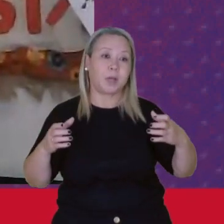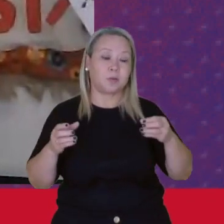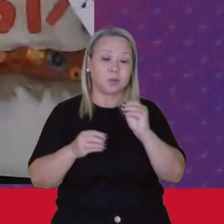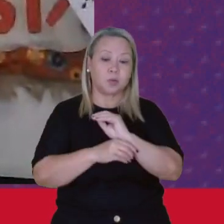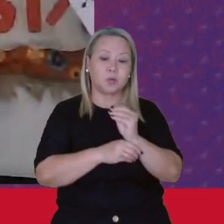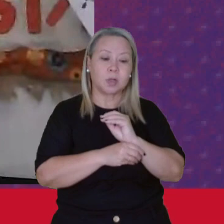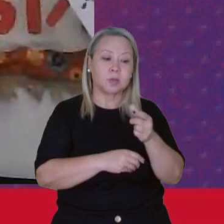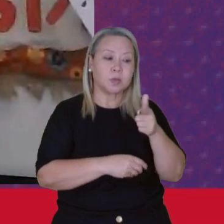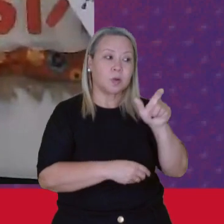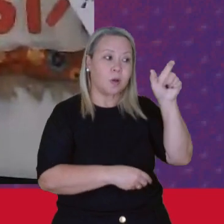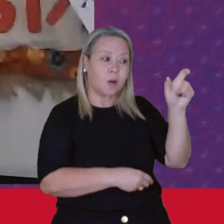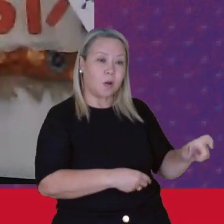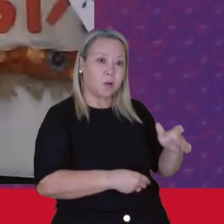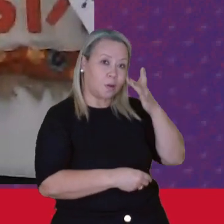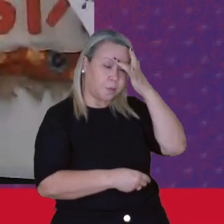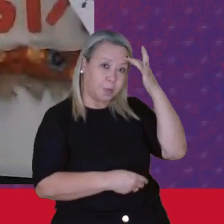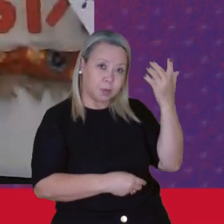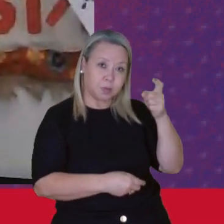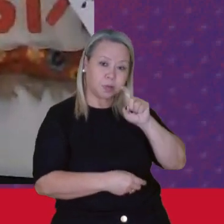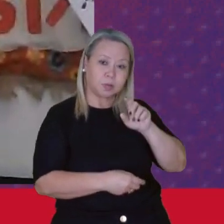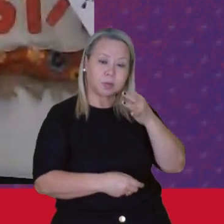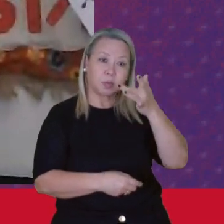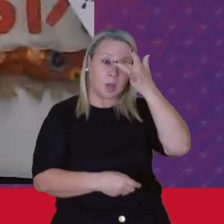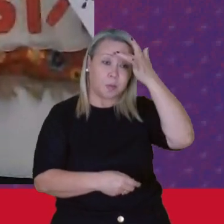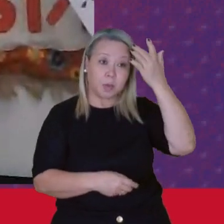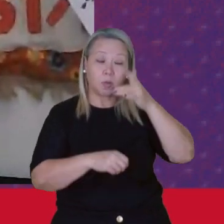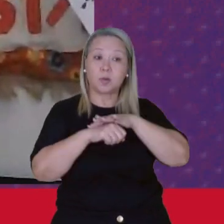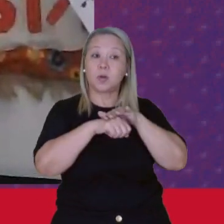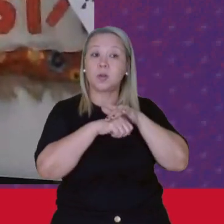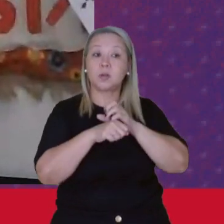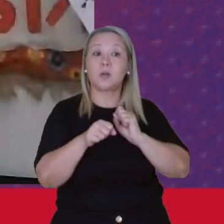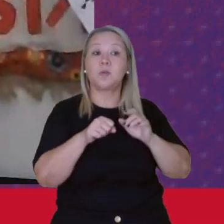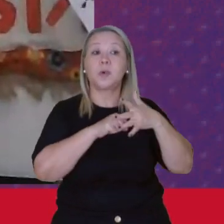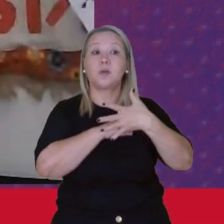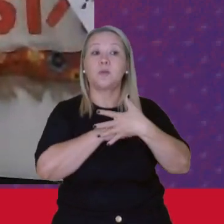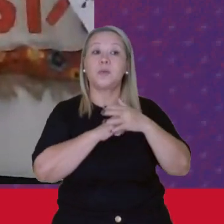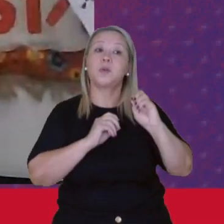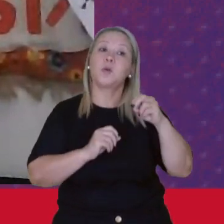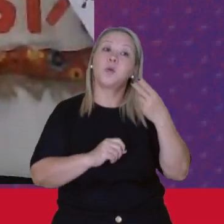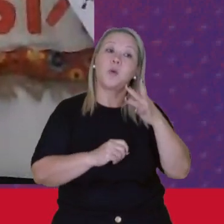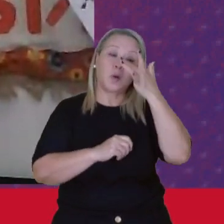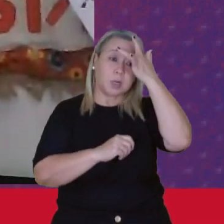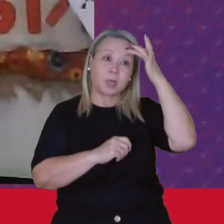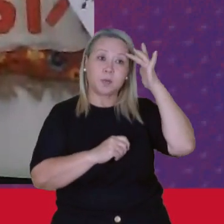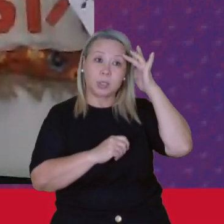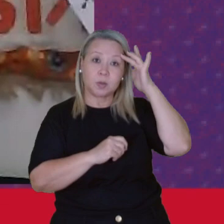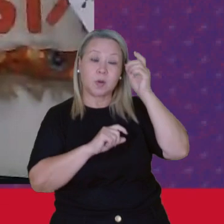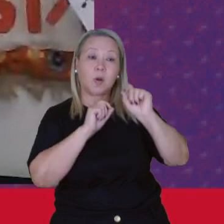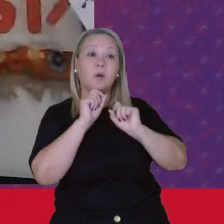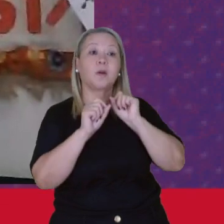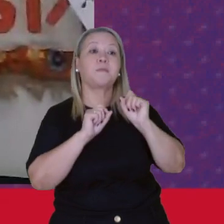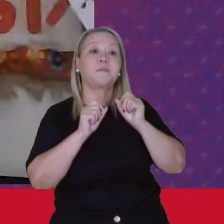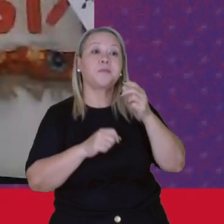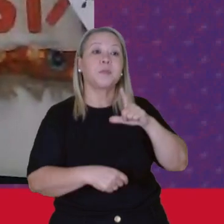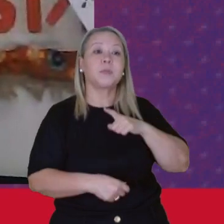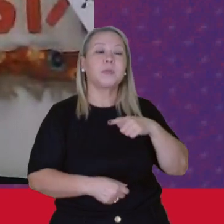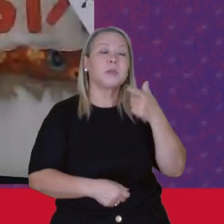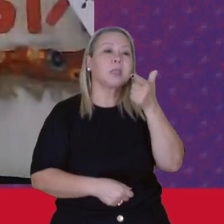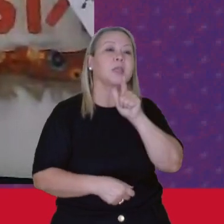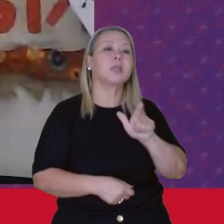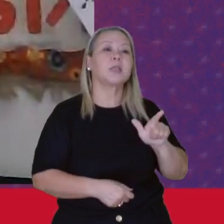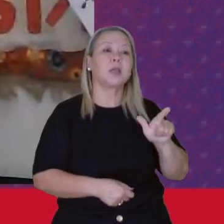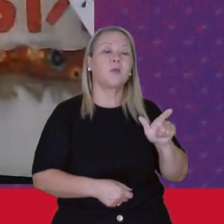sujeitos Seja das pessoas Que se adoeceram Pelo covid Seja das pessoas Que tem outras